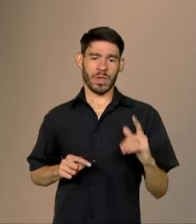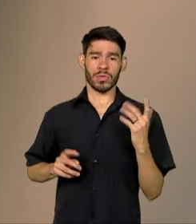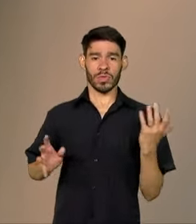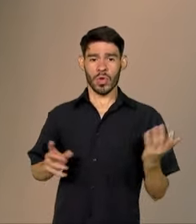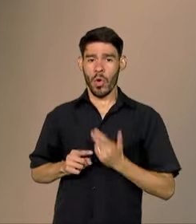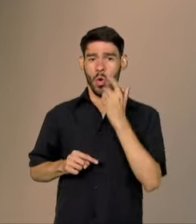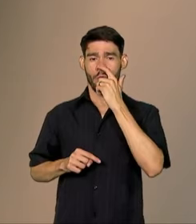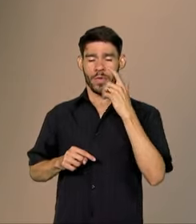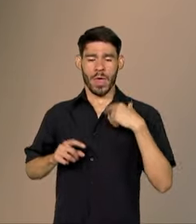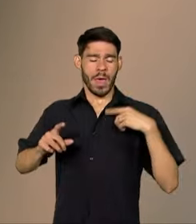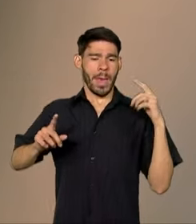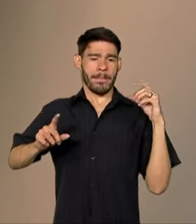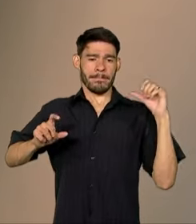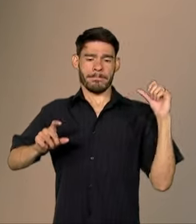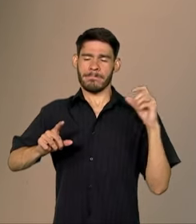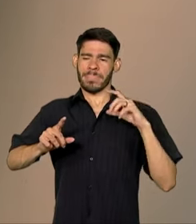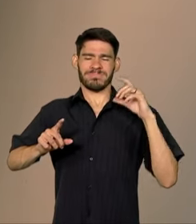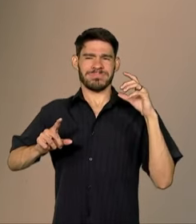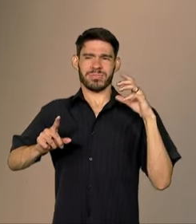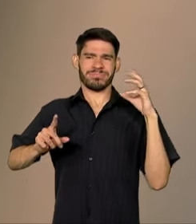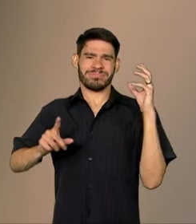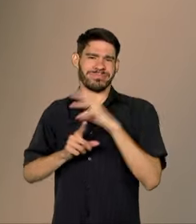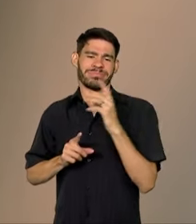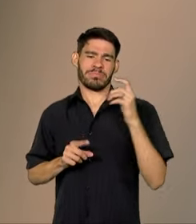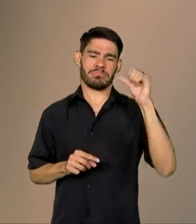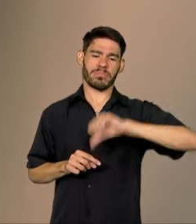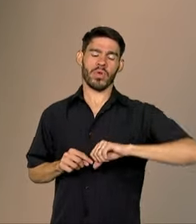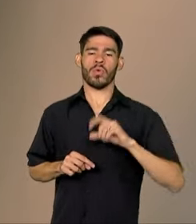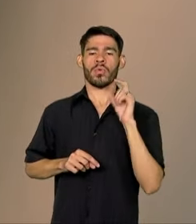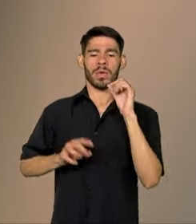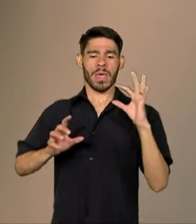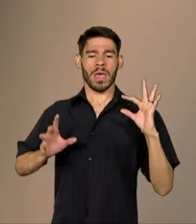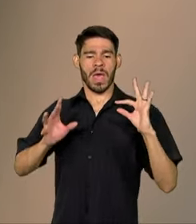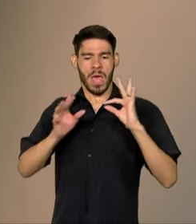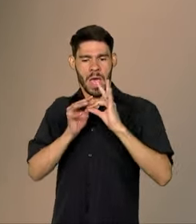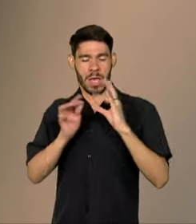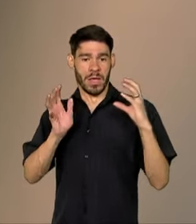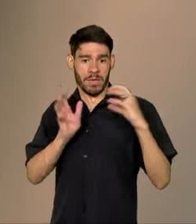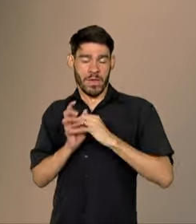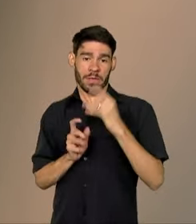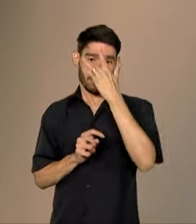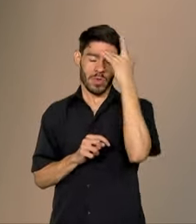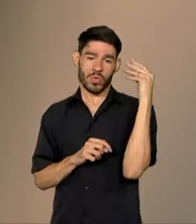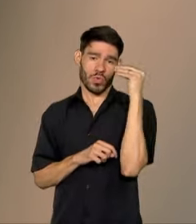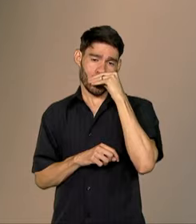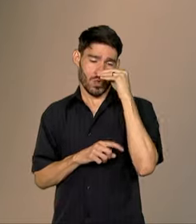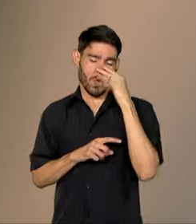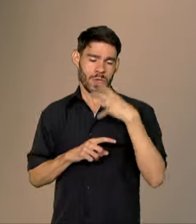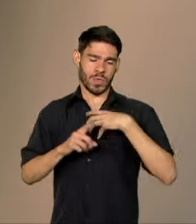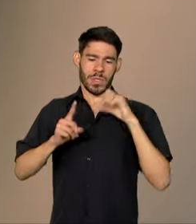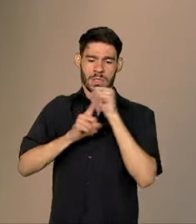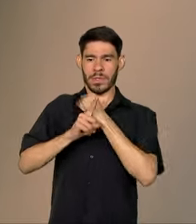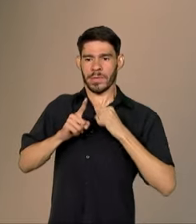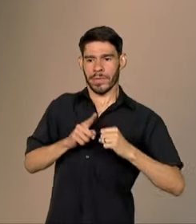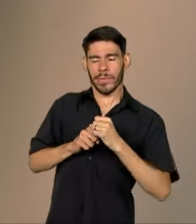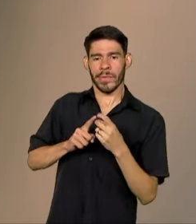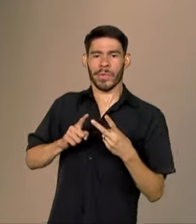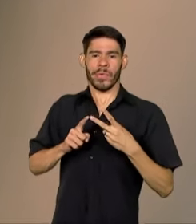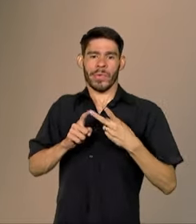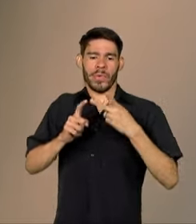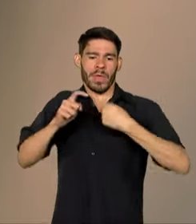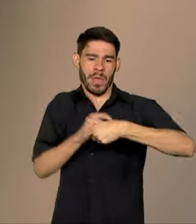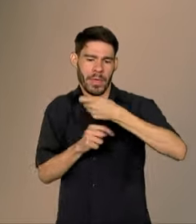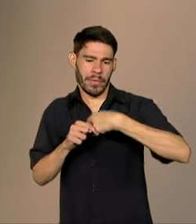que as pessoas mais afetadas pelo HIV AIDS são as pessoas mais vulneráveis em sua condição social, em sua condição